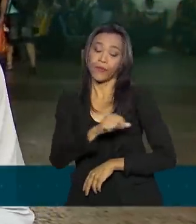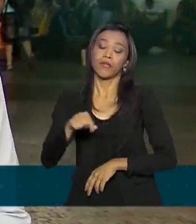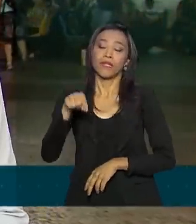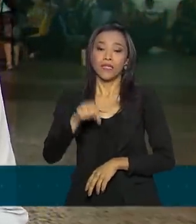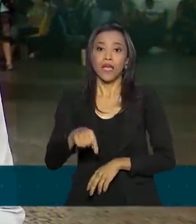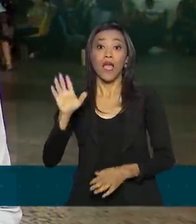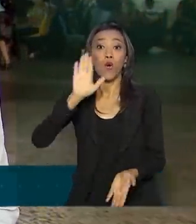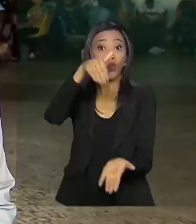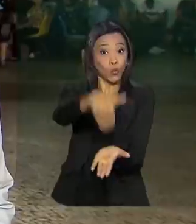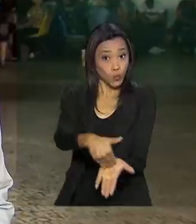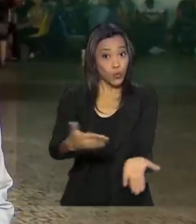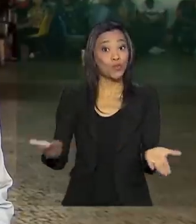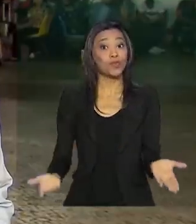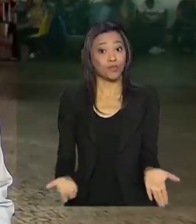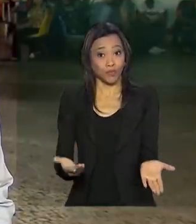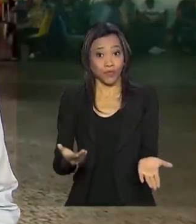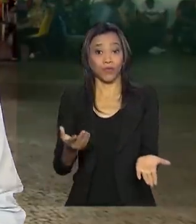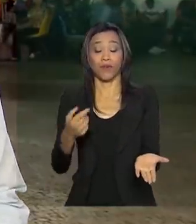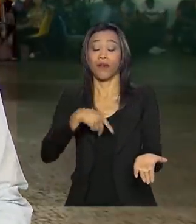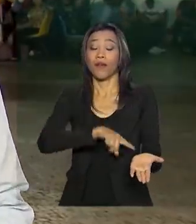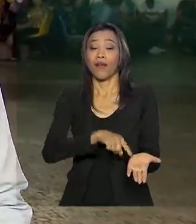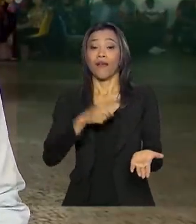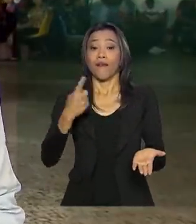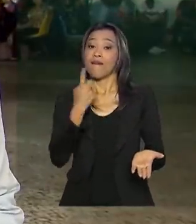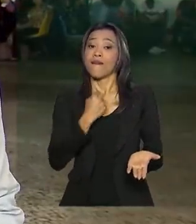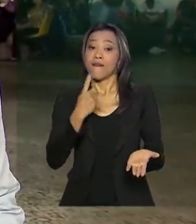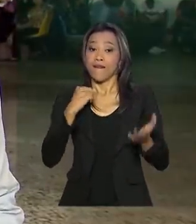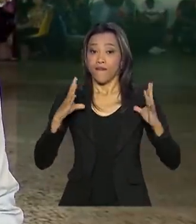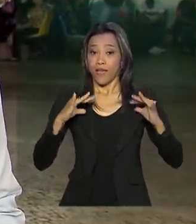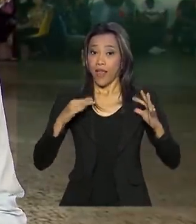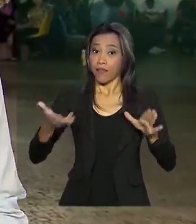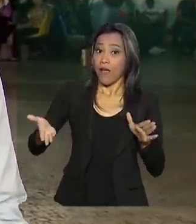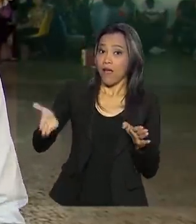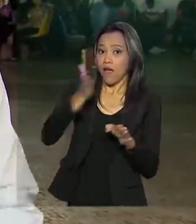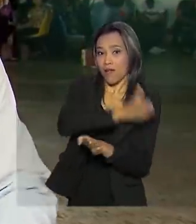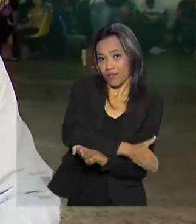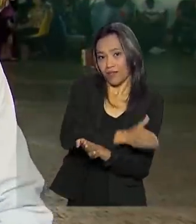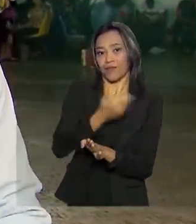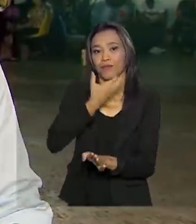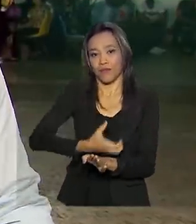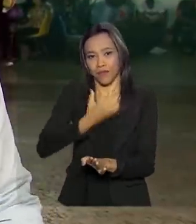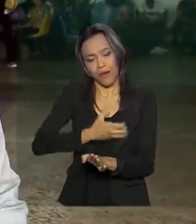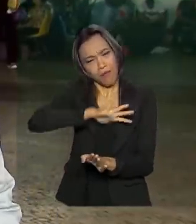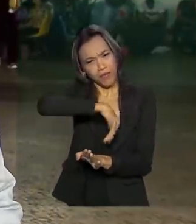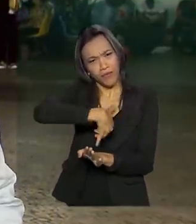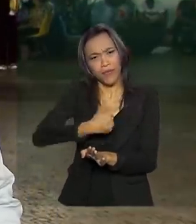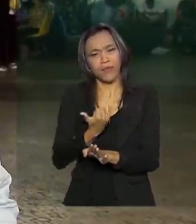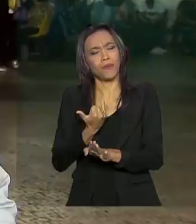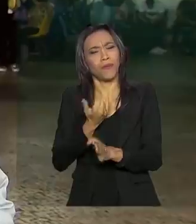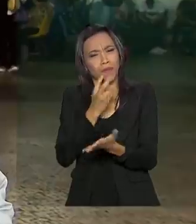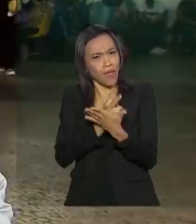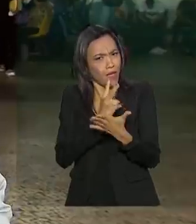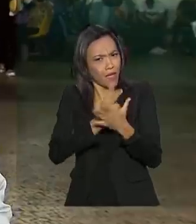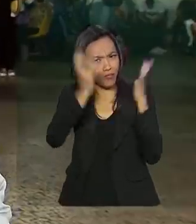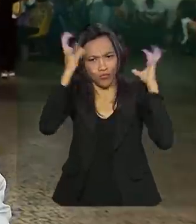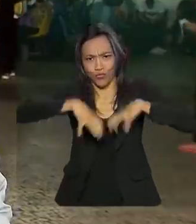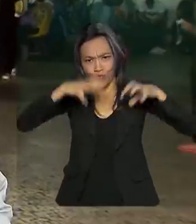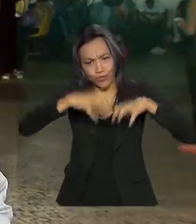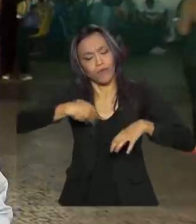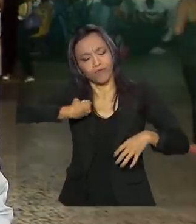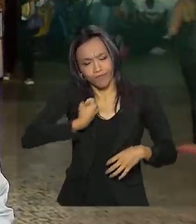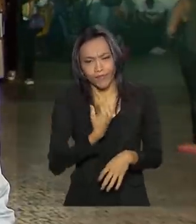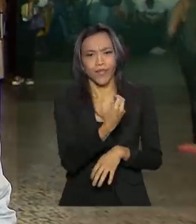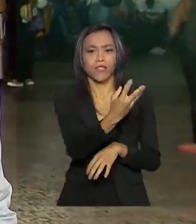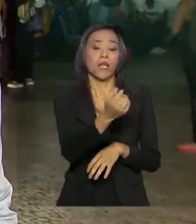o último feriado prolongado antes do Natal e aí muita gente aproveitou para viajar mesmo com chuva. Foram disponibilizados 1